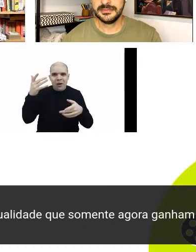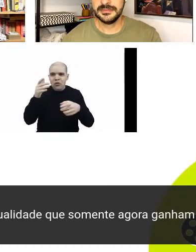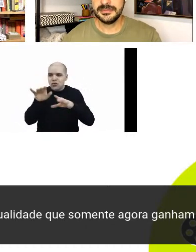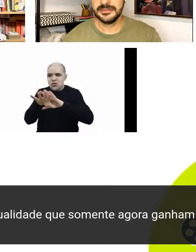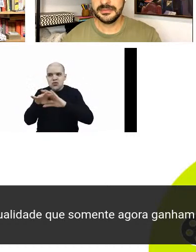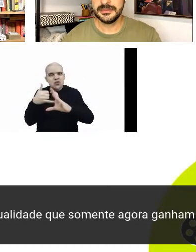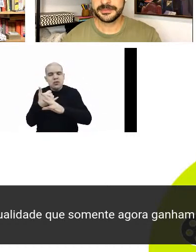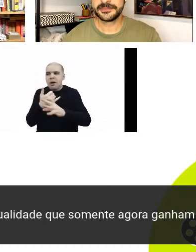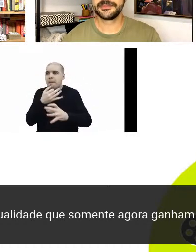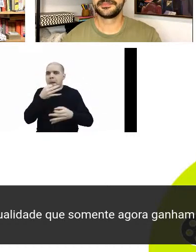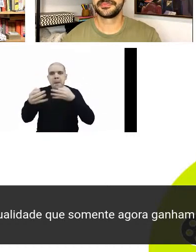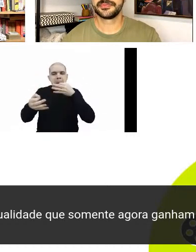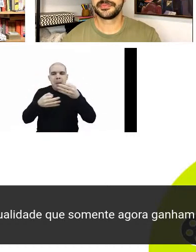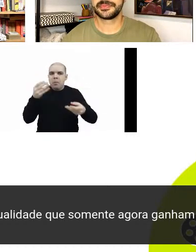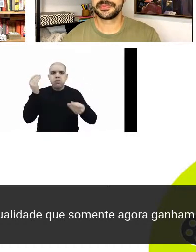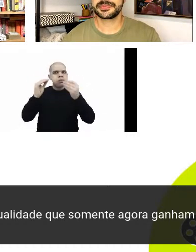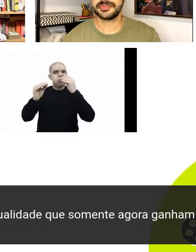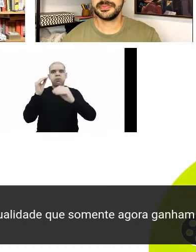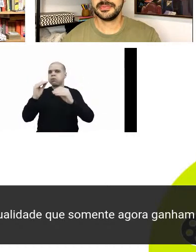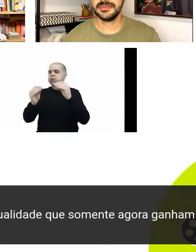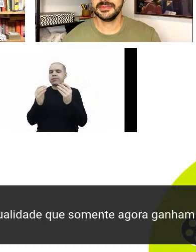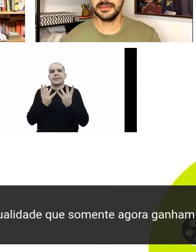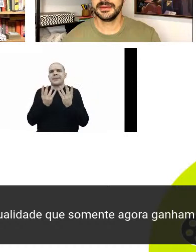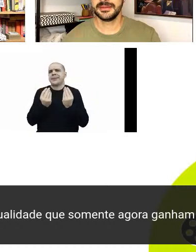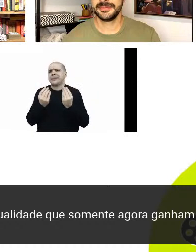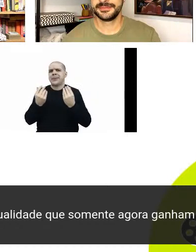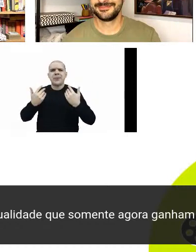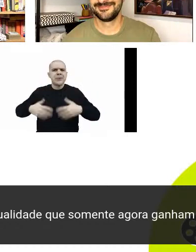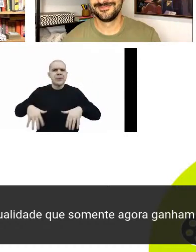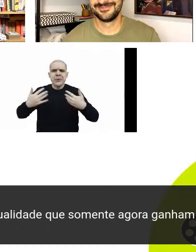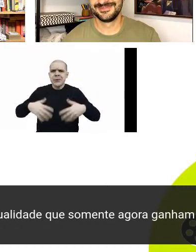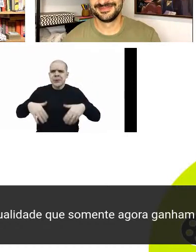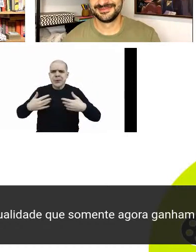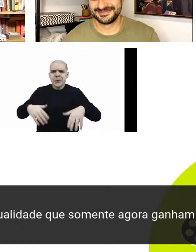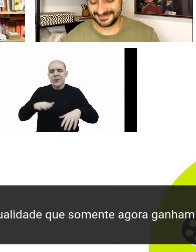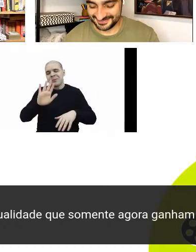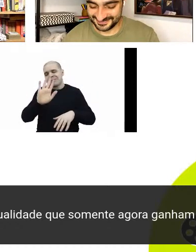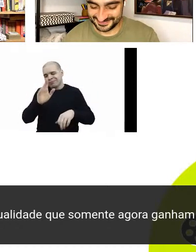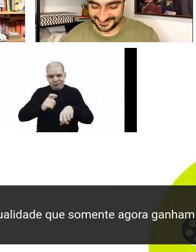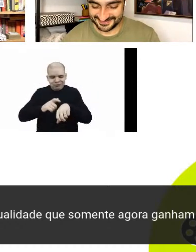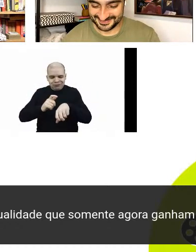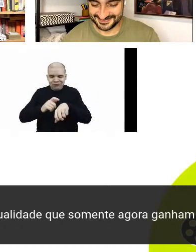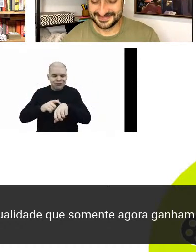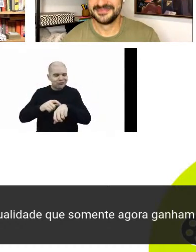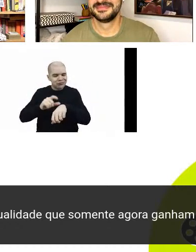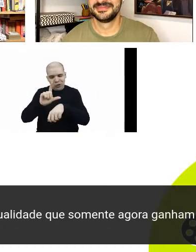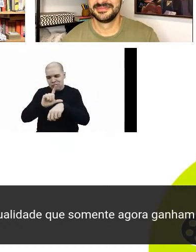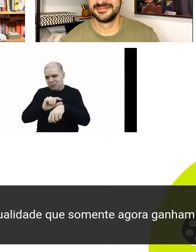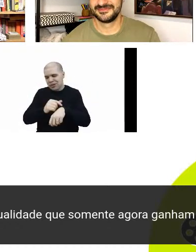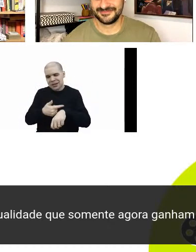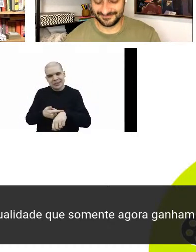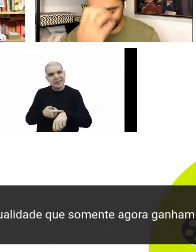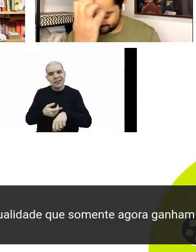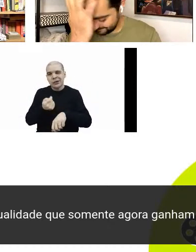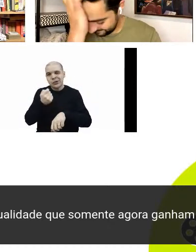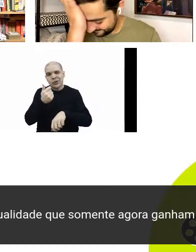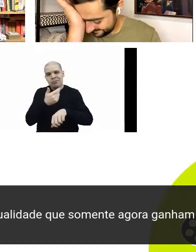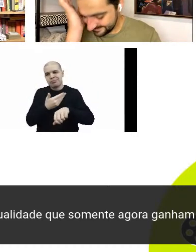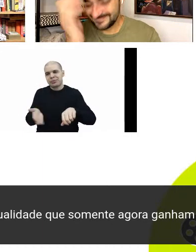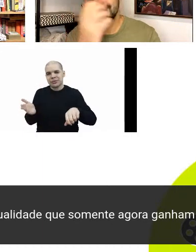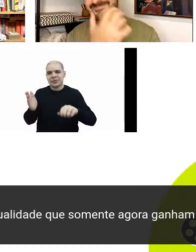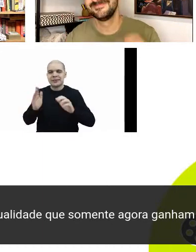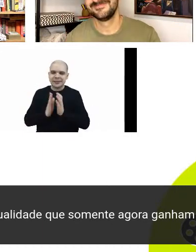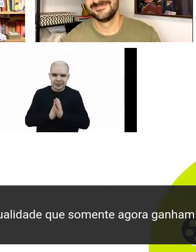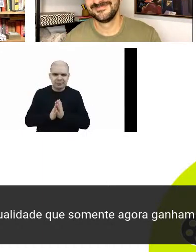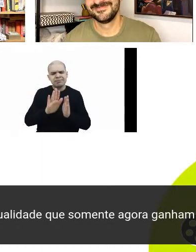comentando, mas a gente está chegando já no finalzinho aqui da nossa live, né, que passa voando, mas eu quero agradecer muito